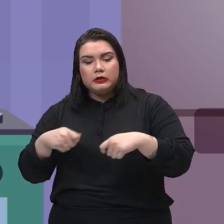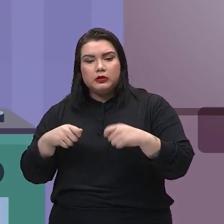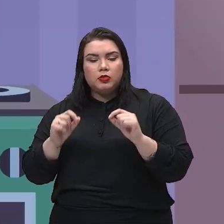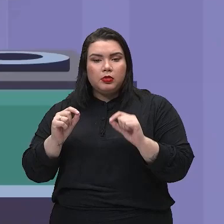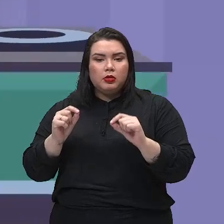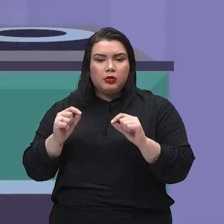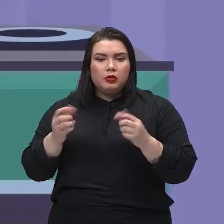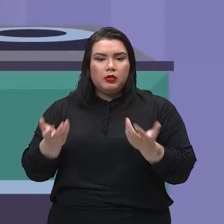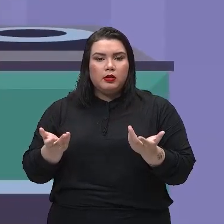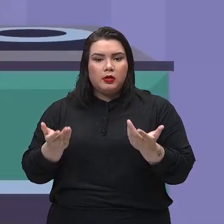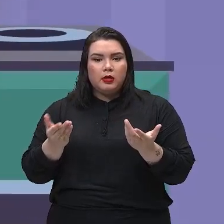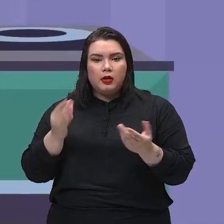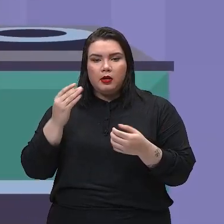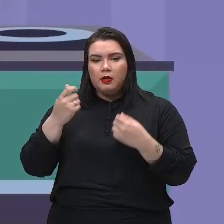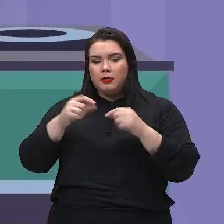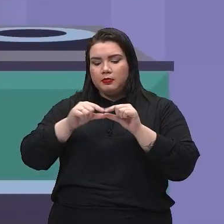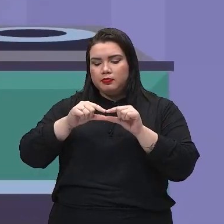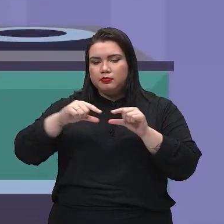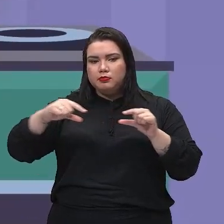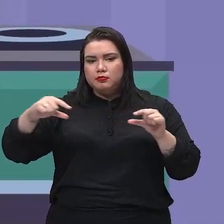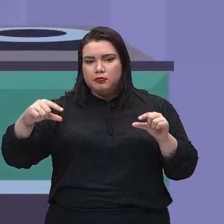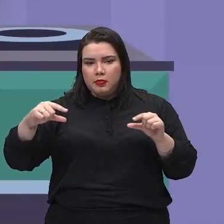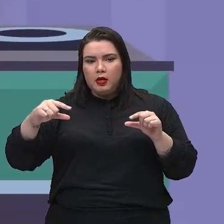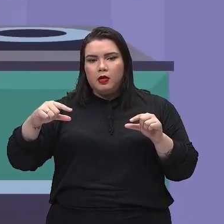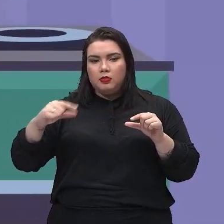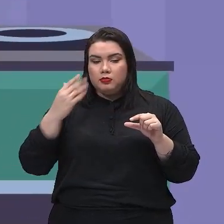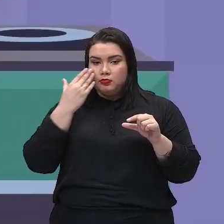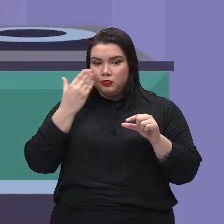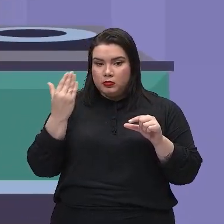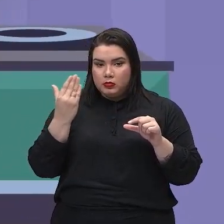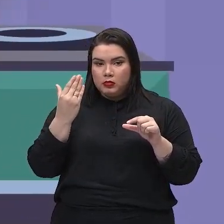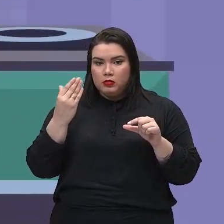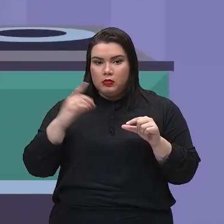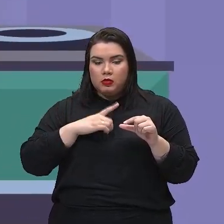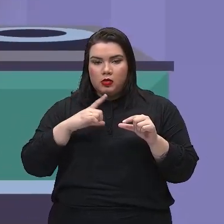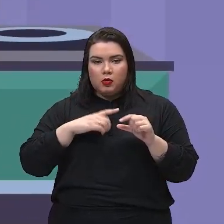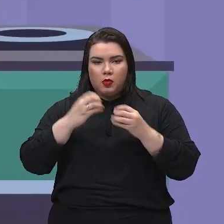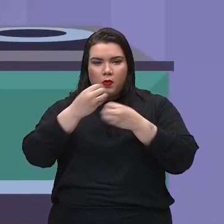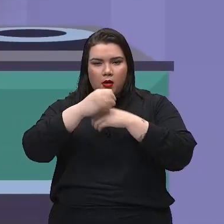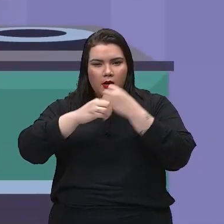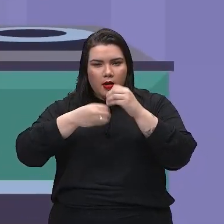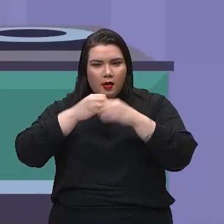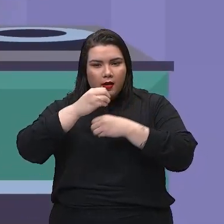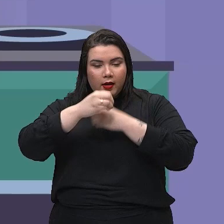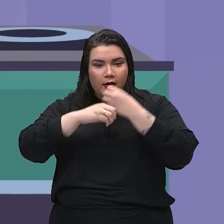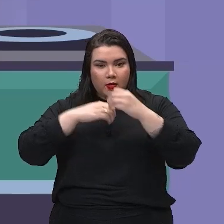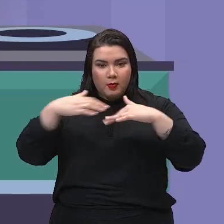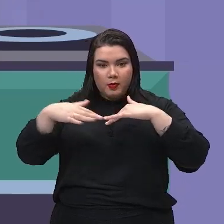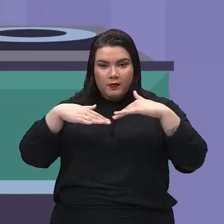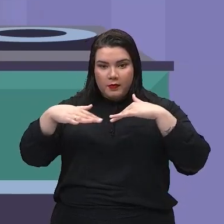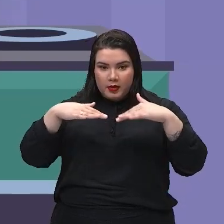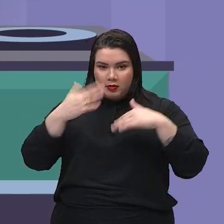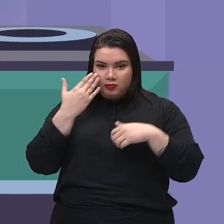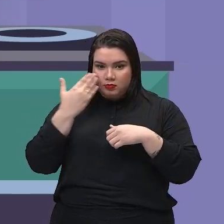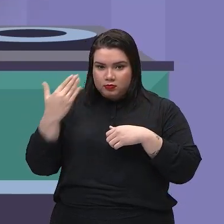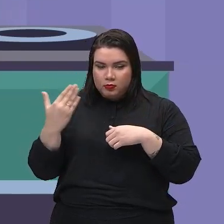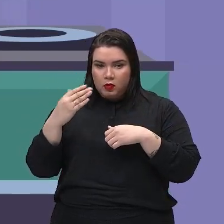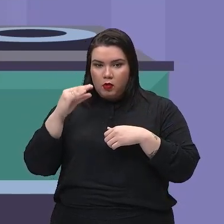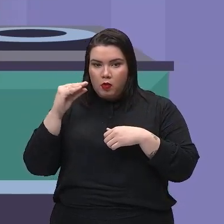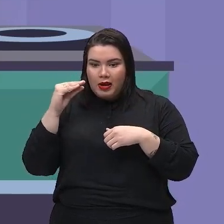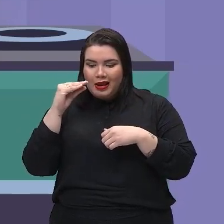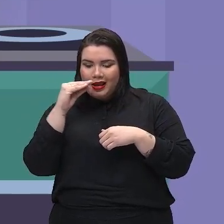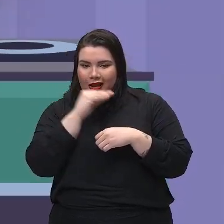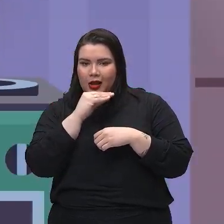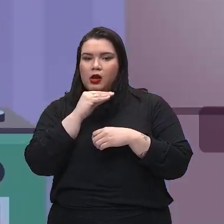teve que aquecer uma barra. Vocês estão vendo ali que os átomos, né? Que estão em contato com o fogo,